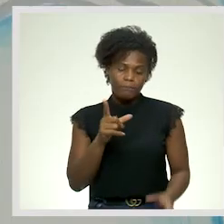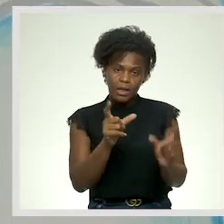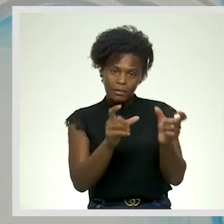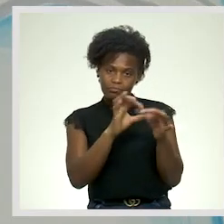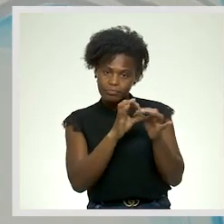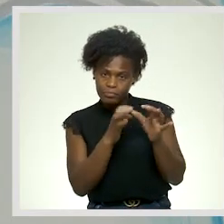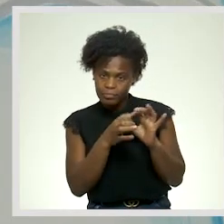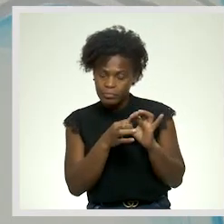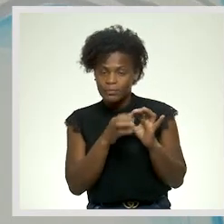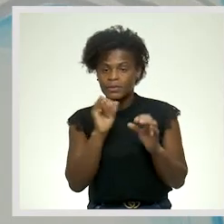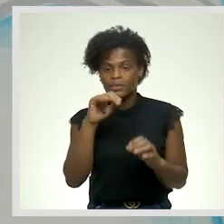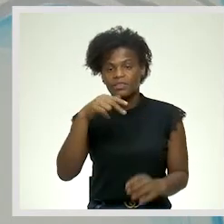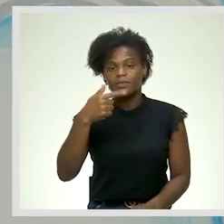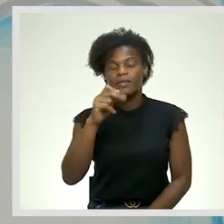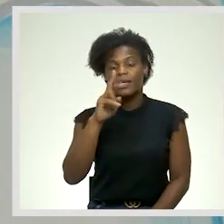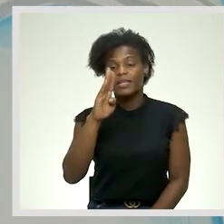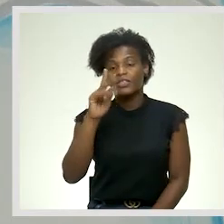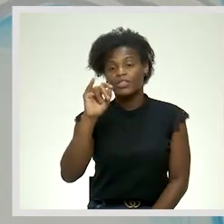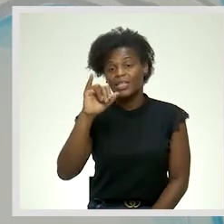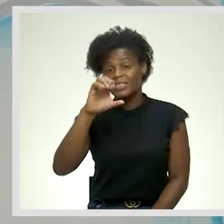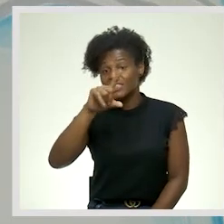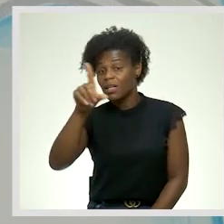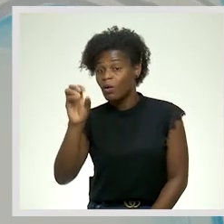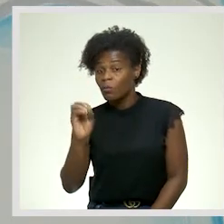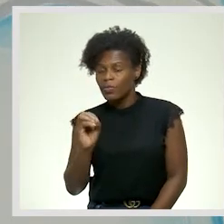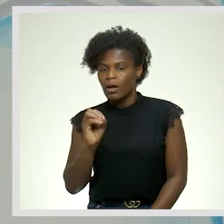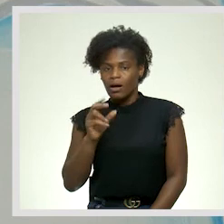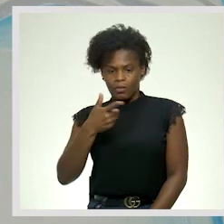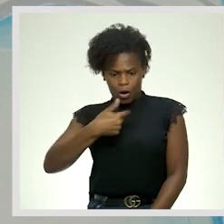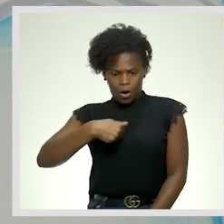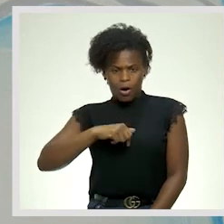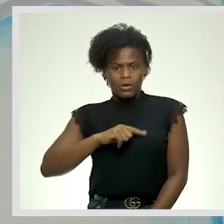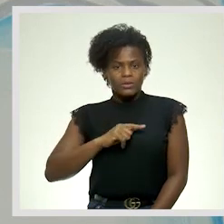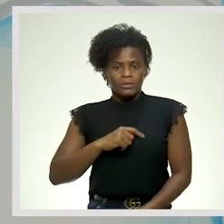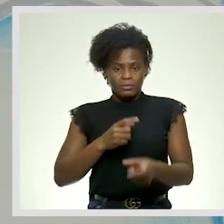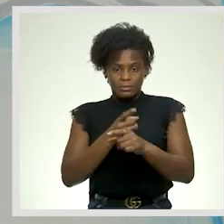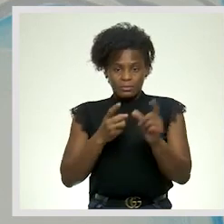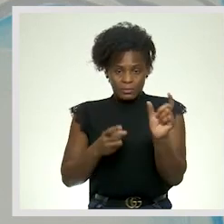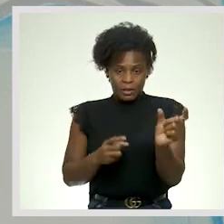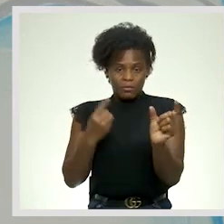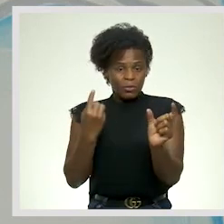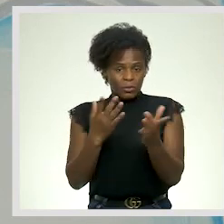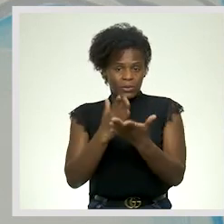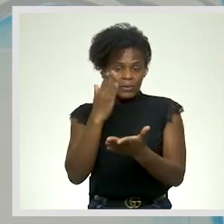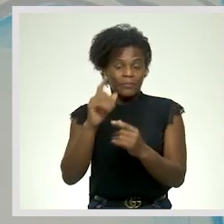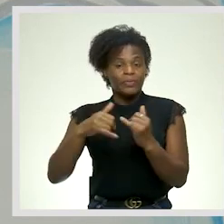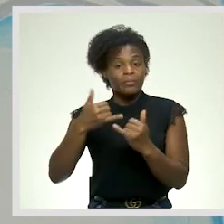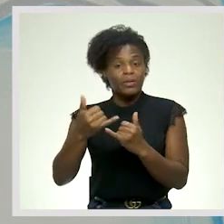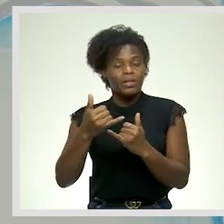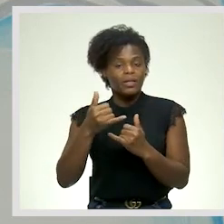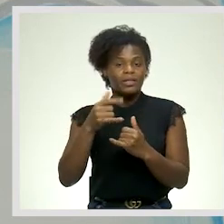interjeição Na expressão Nossa Porque é uma só palavra E temos a presença De